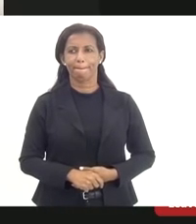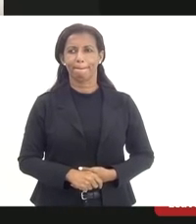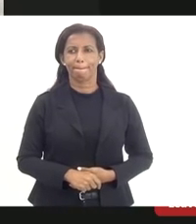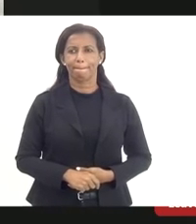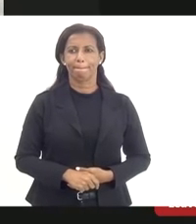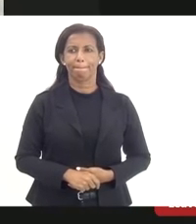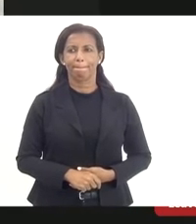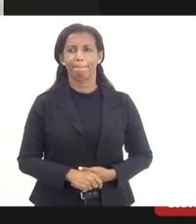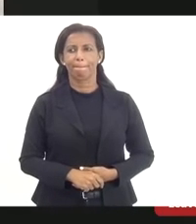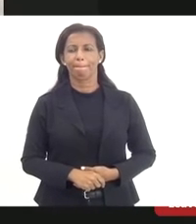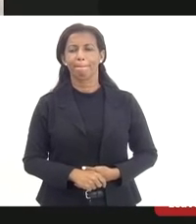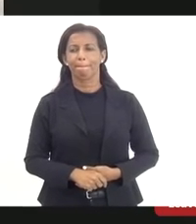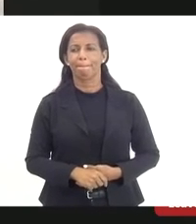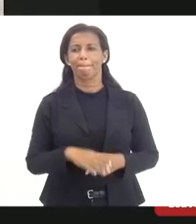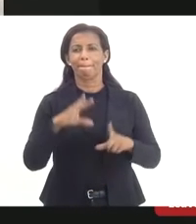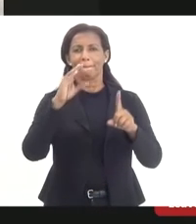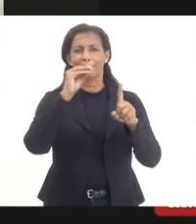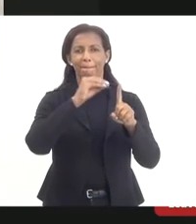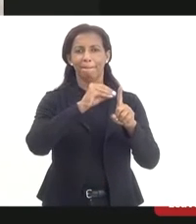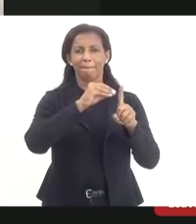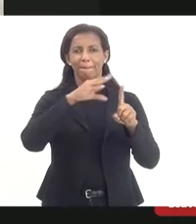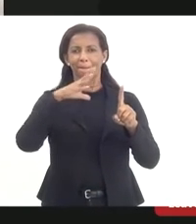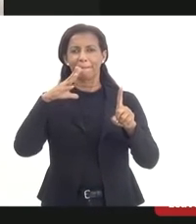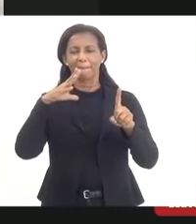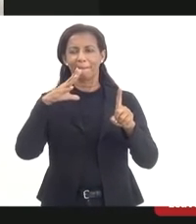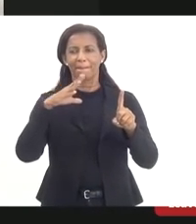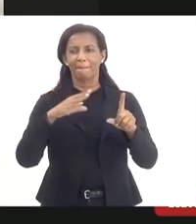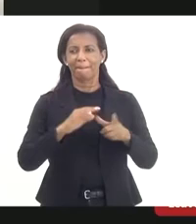Doutor Carlos Eduardo, está fechado o microfone.